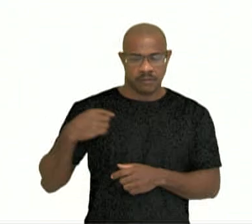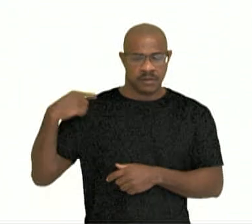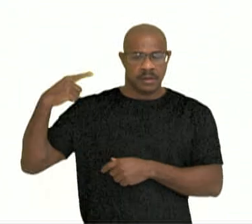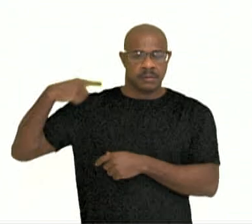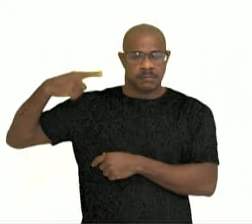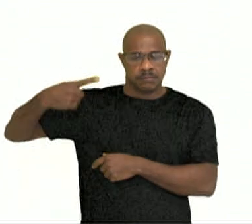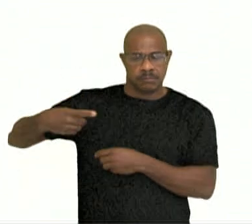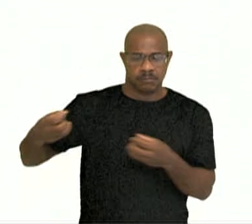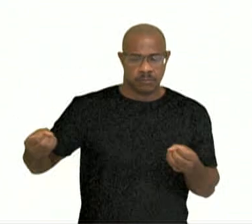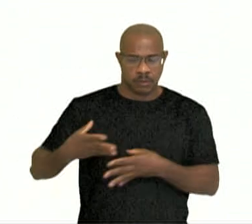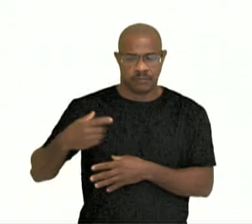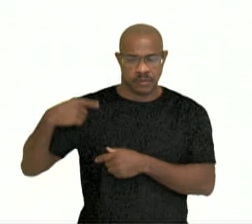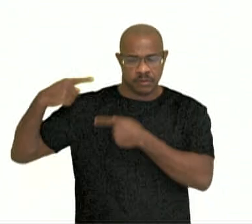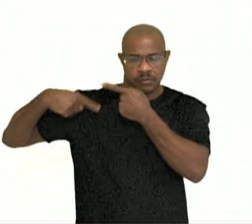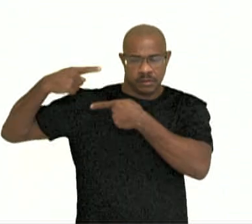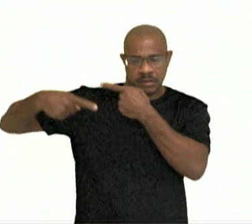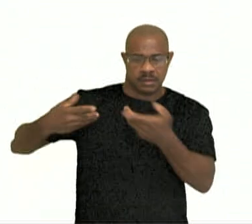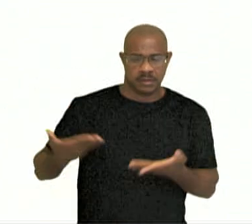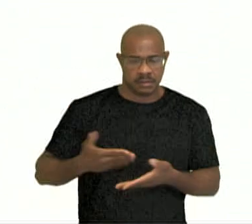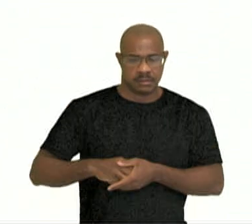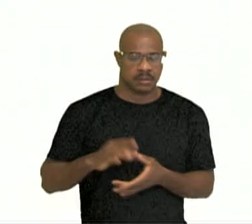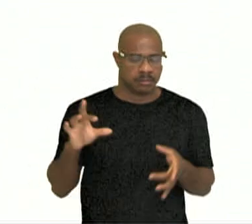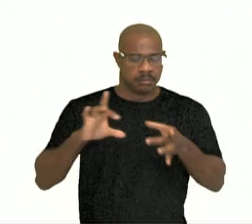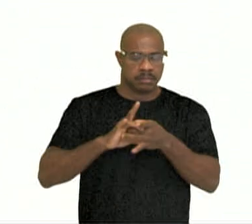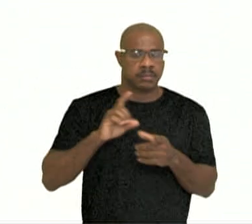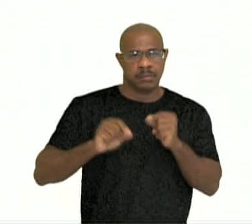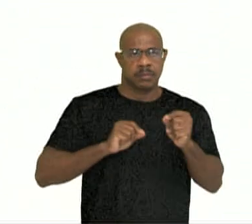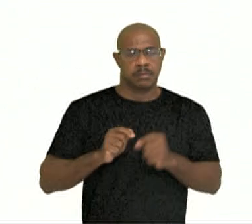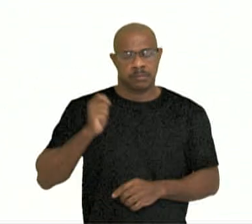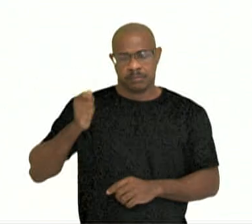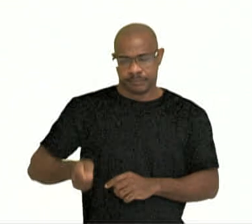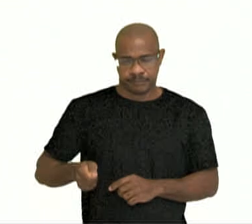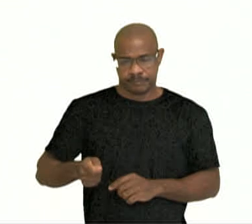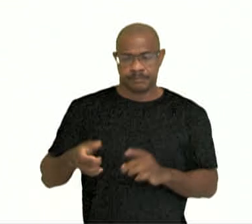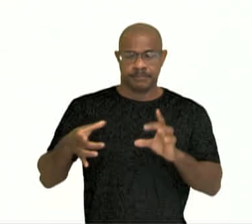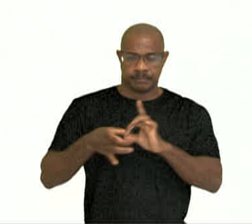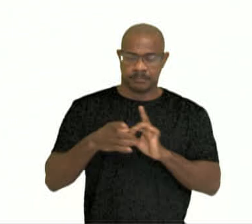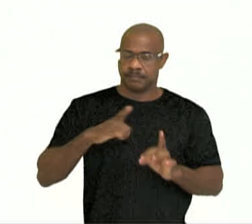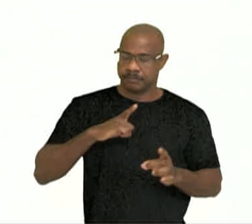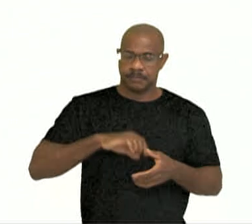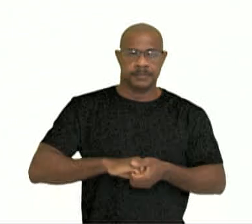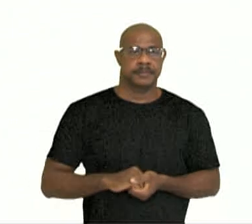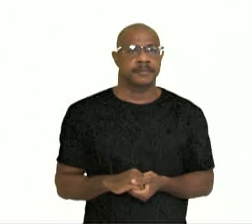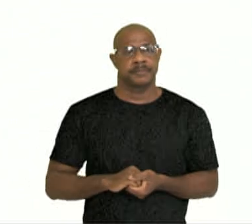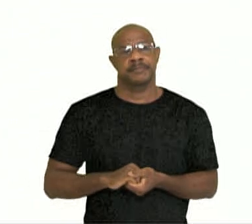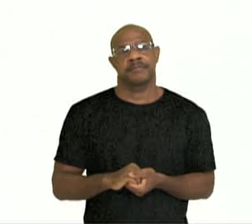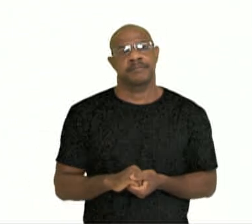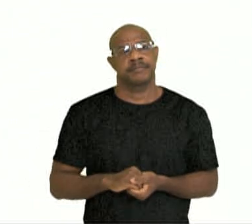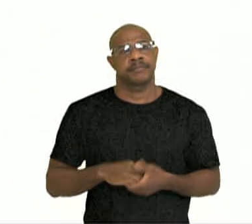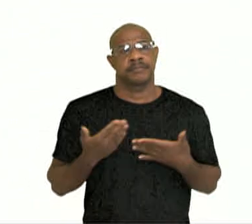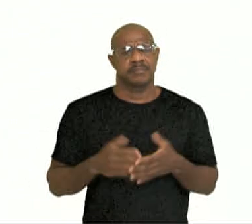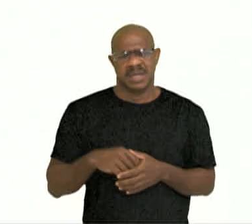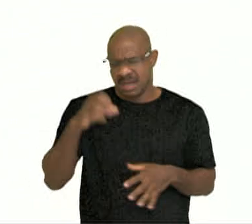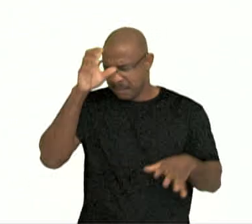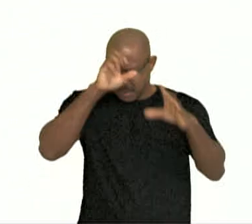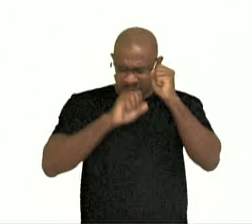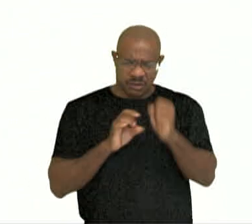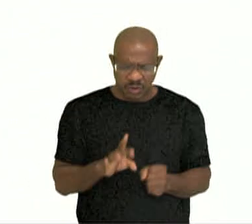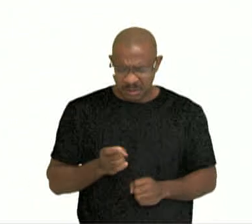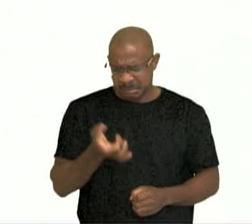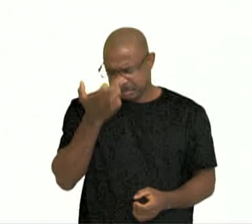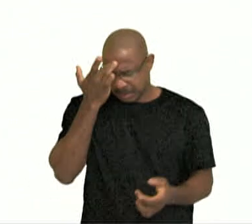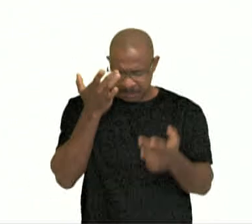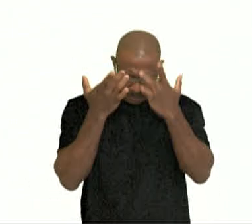aprendentes está estreitamente ligada à autonomia. não se aprende apenas por